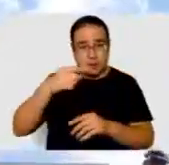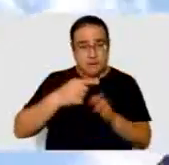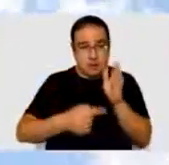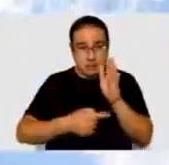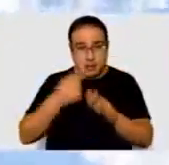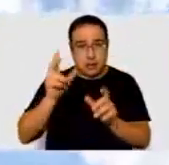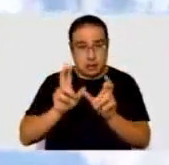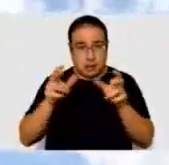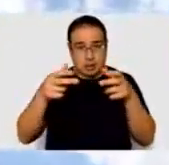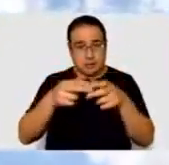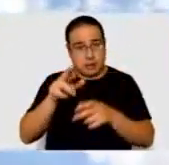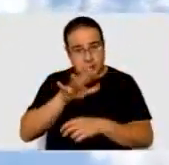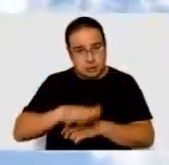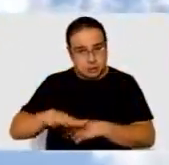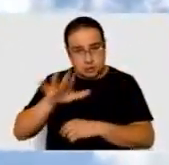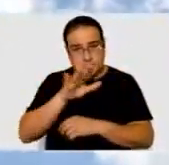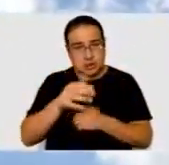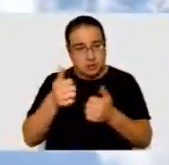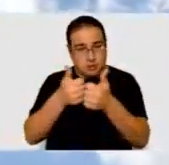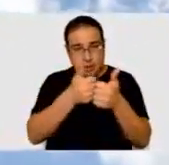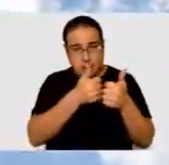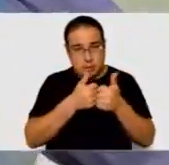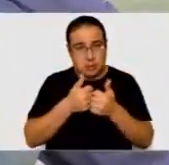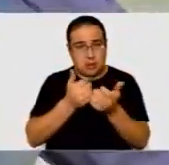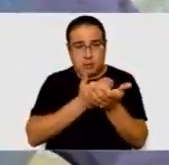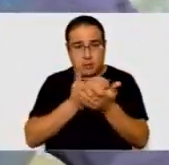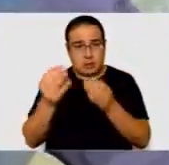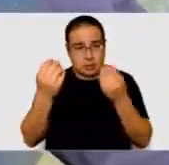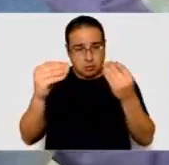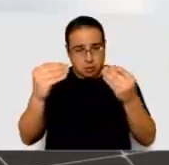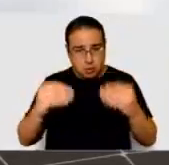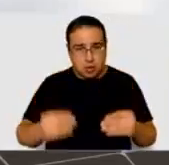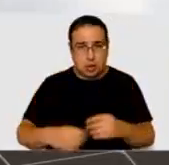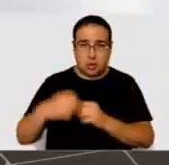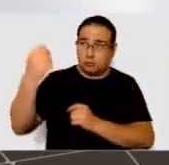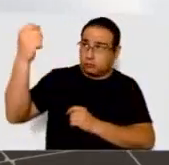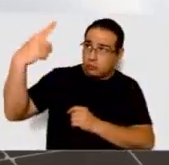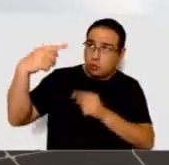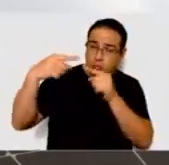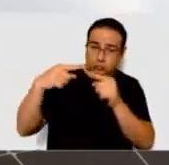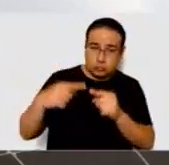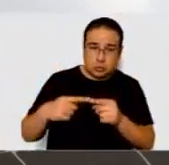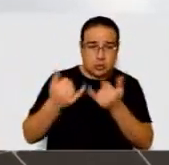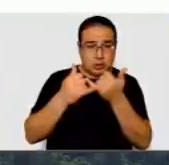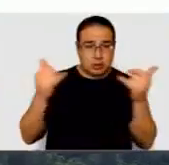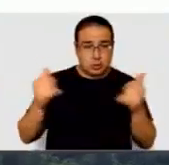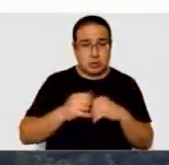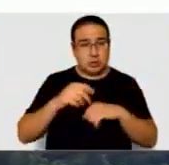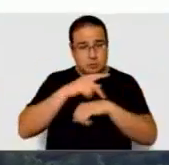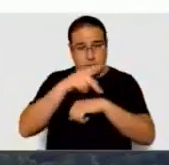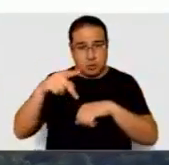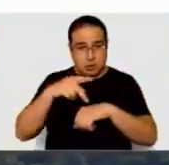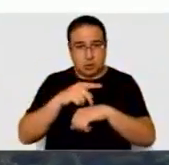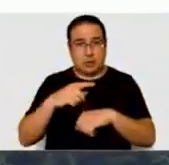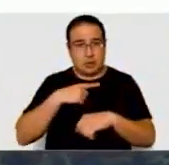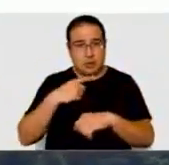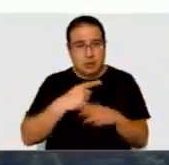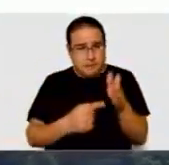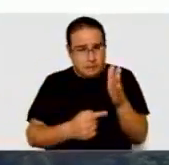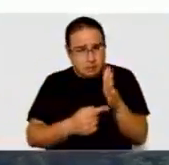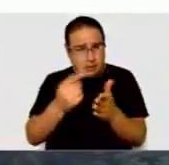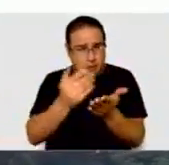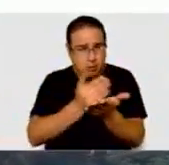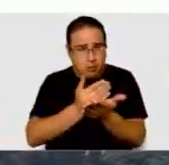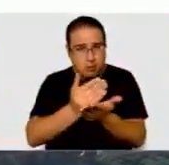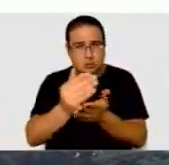Somos a primeira Câmara na região metropolitana a instalar placas fotovoltaicas. No país, somos